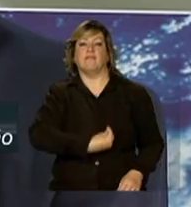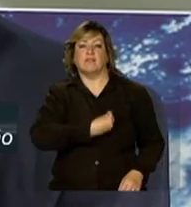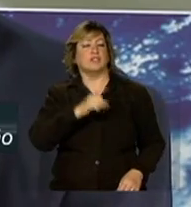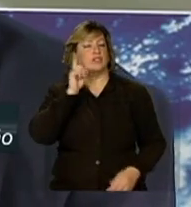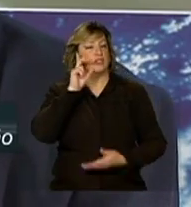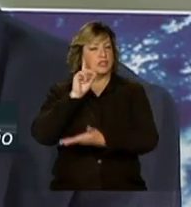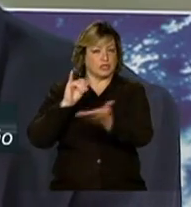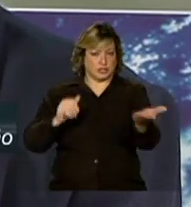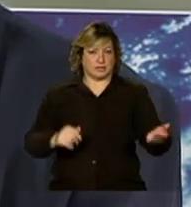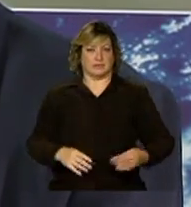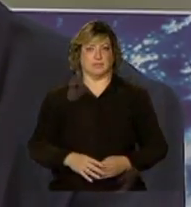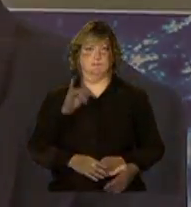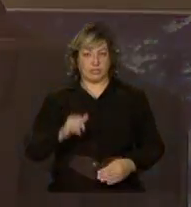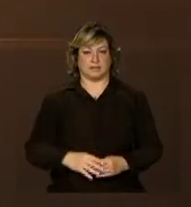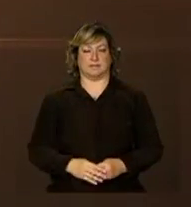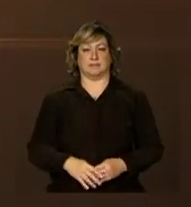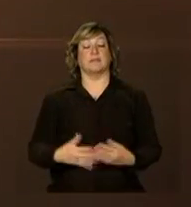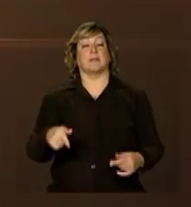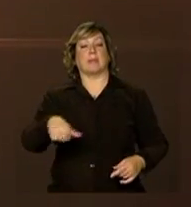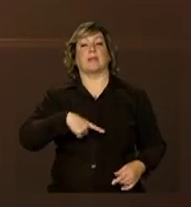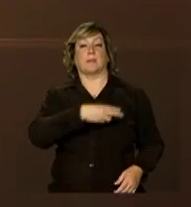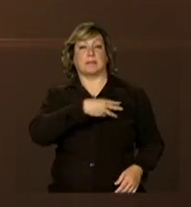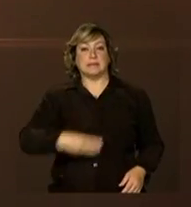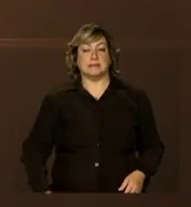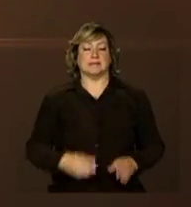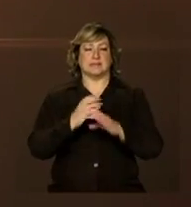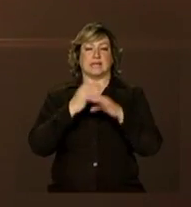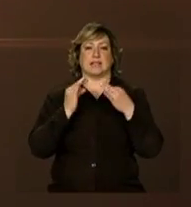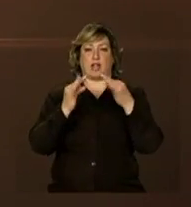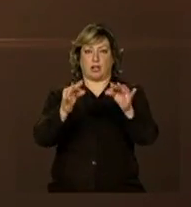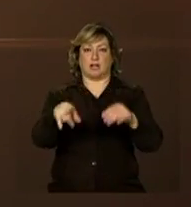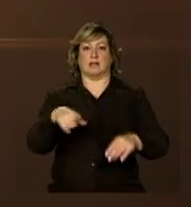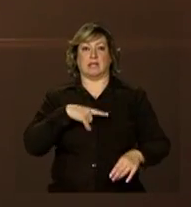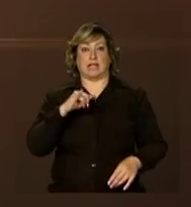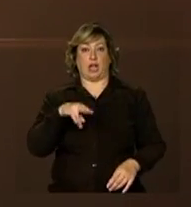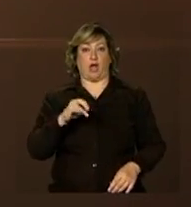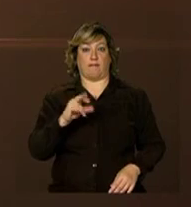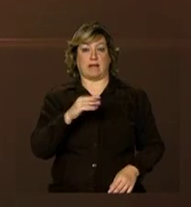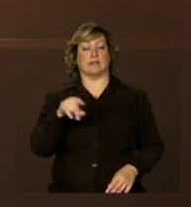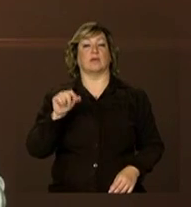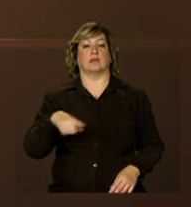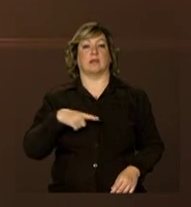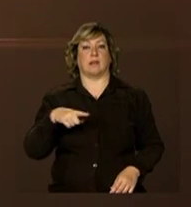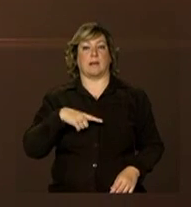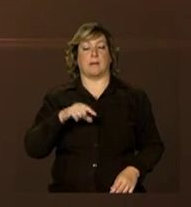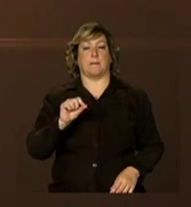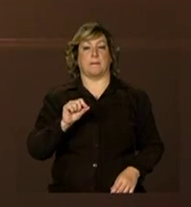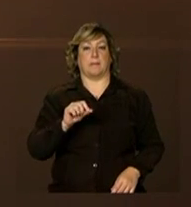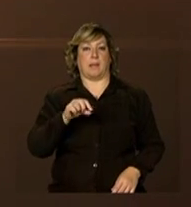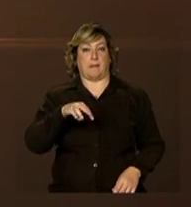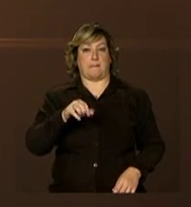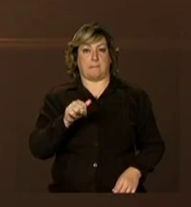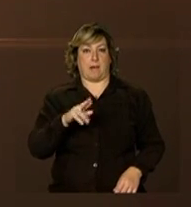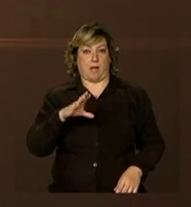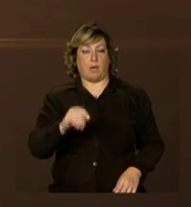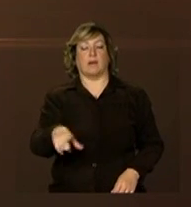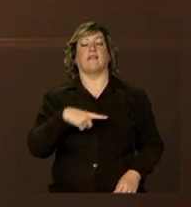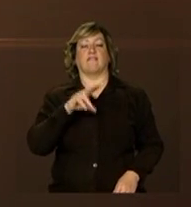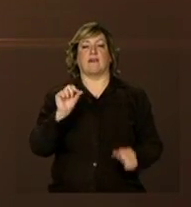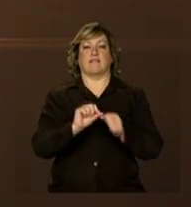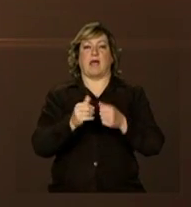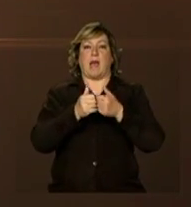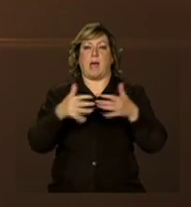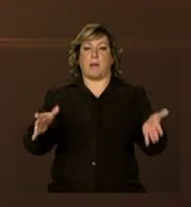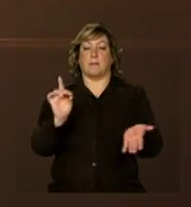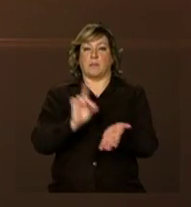vida, para o seu cotidiano. E o ministro da Ciência, Tecnologia e Inovação, Marco Antônio Raup, vai fazer a abertura oficial